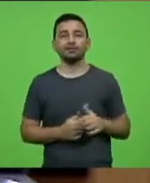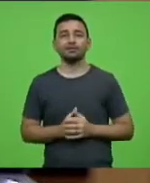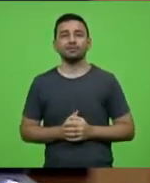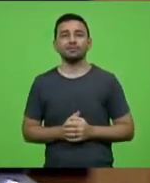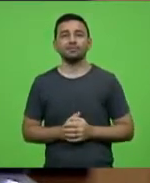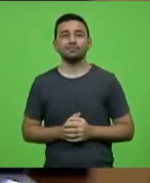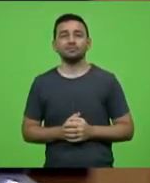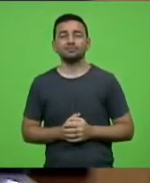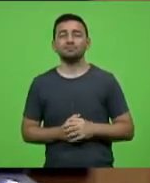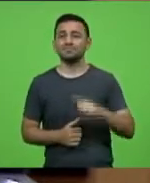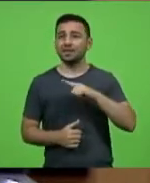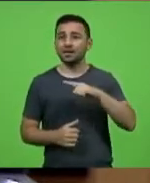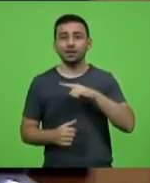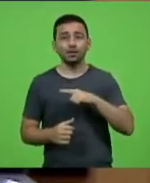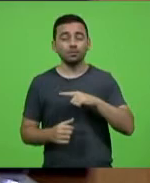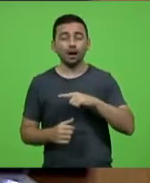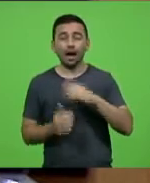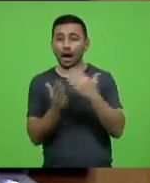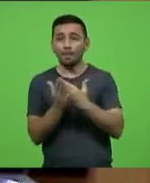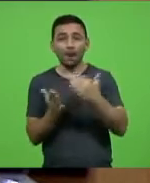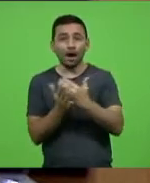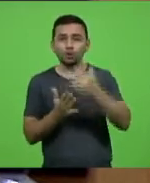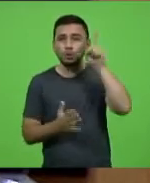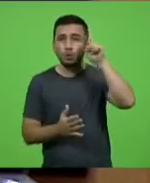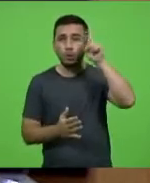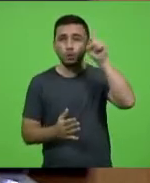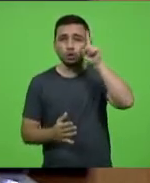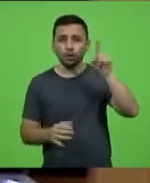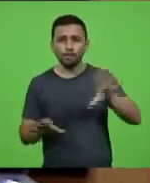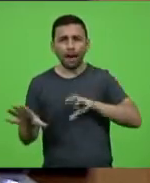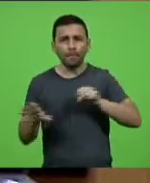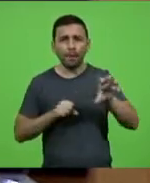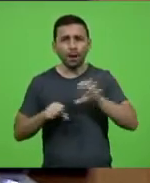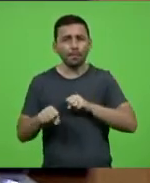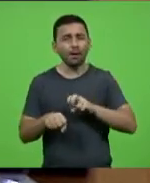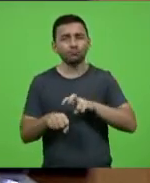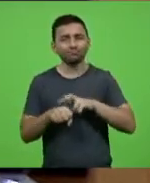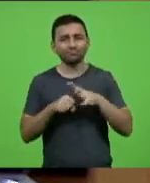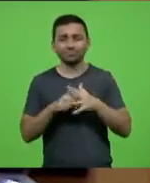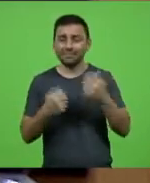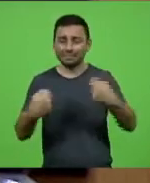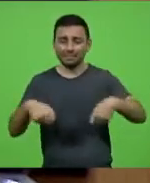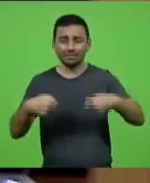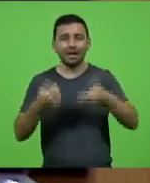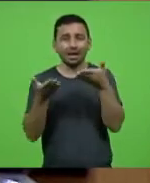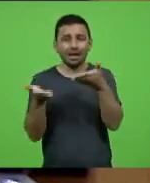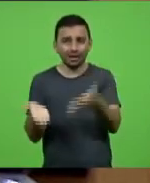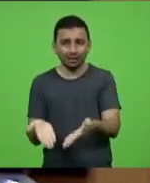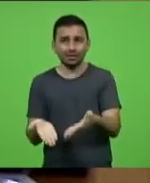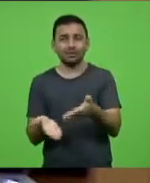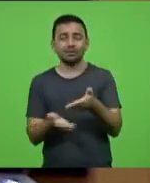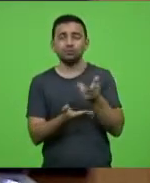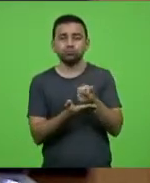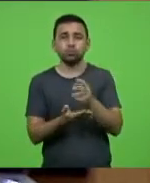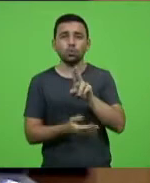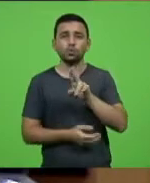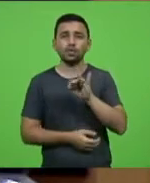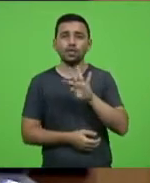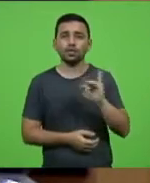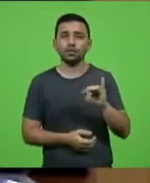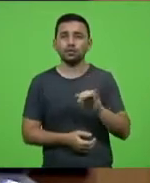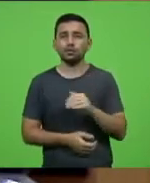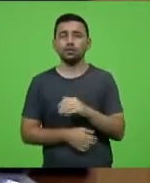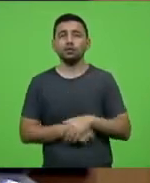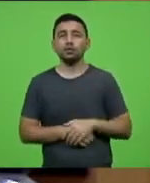um crescimento diário do número de pessoas precisando de leito. E temos um problema. Nós não temos